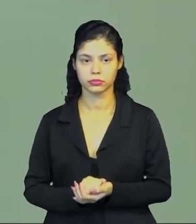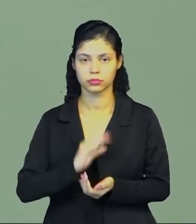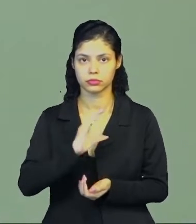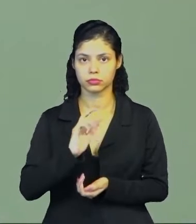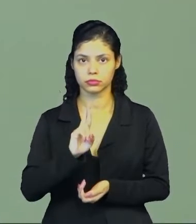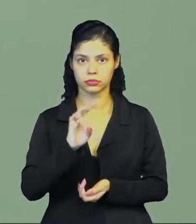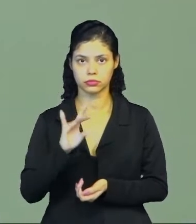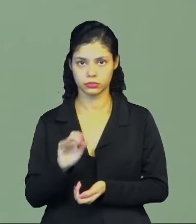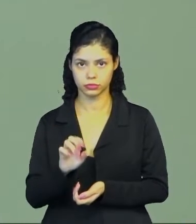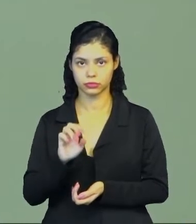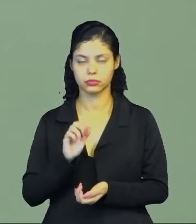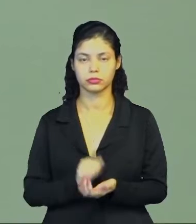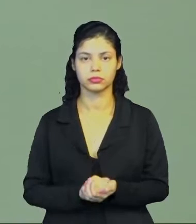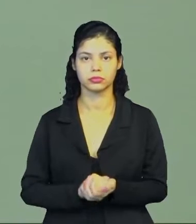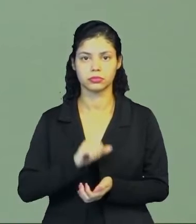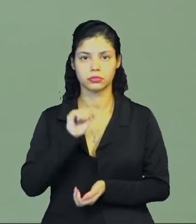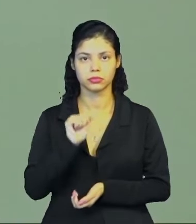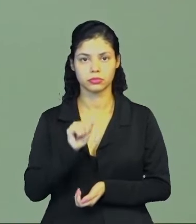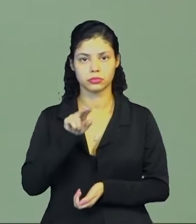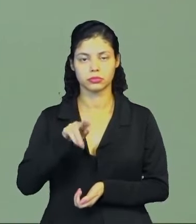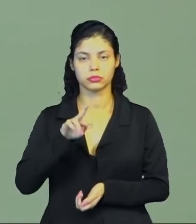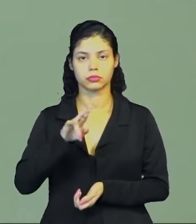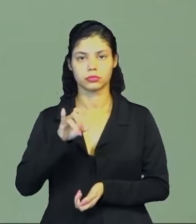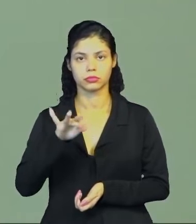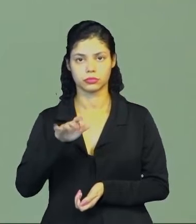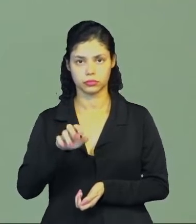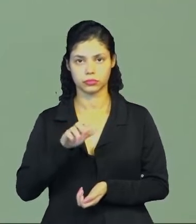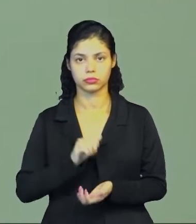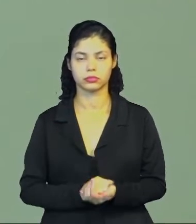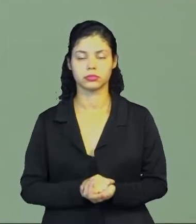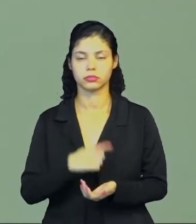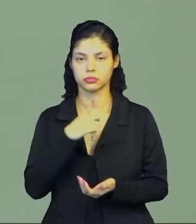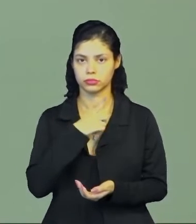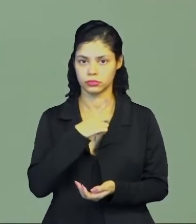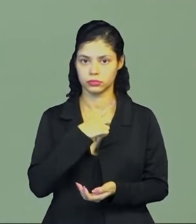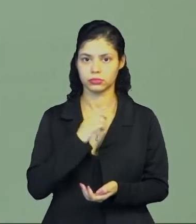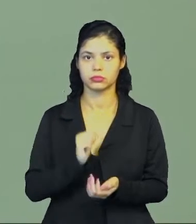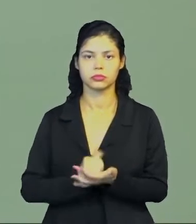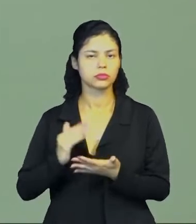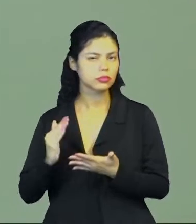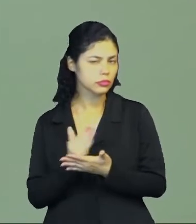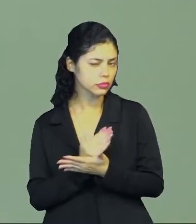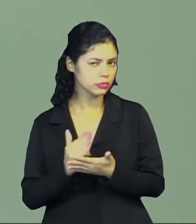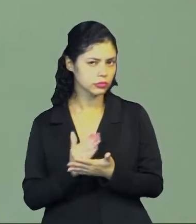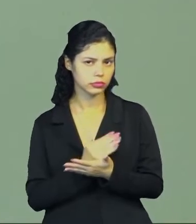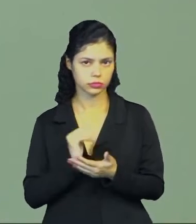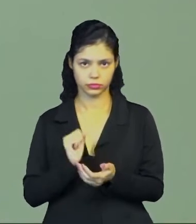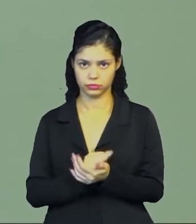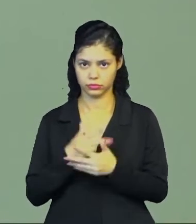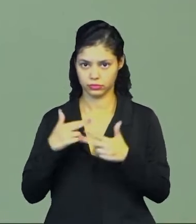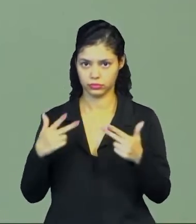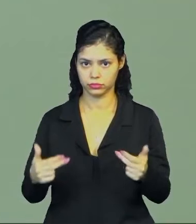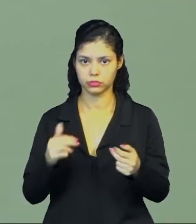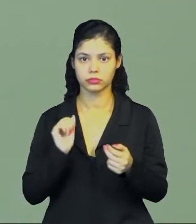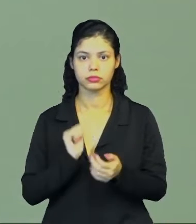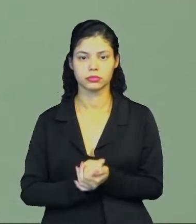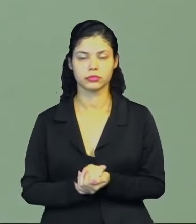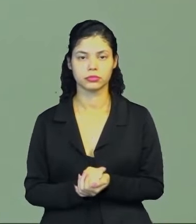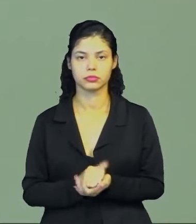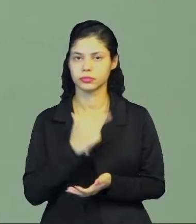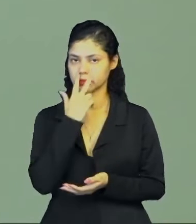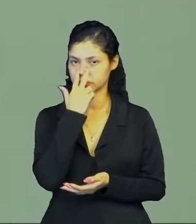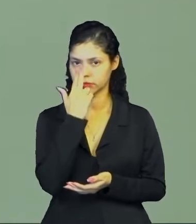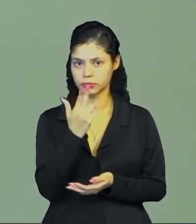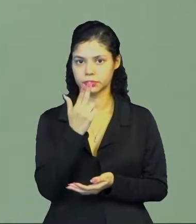Caribe e Aruaque, onde essas culturas tinham algo ou alguma coisa ali em